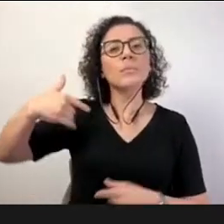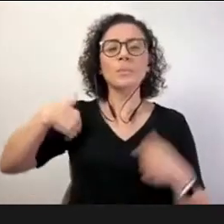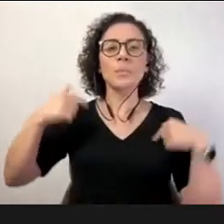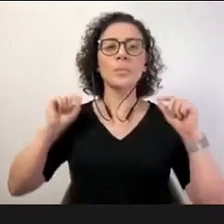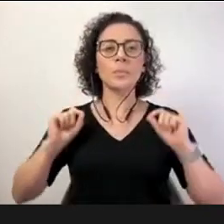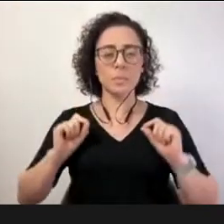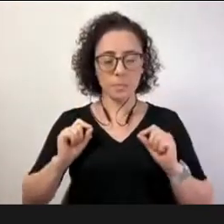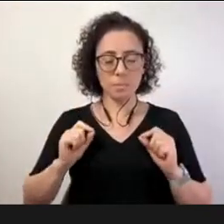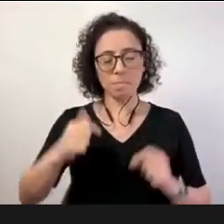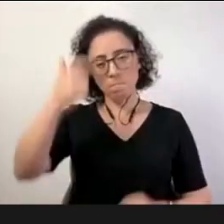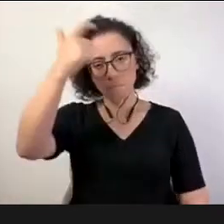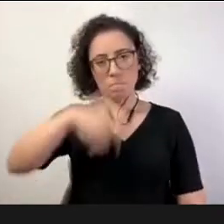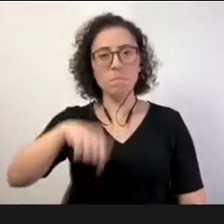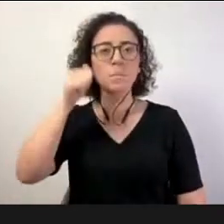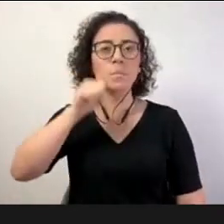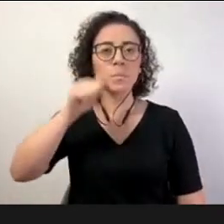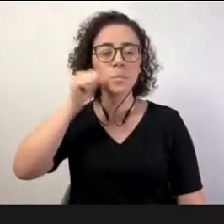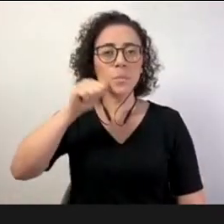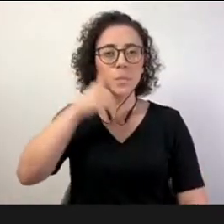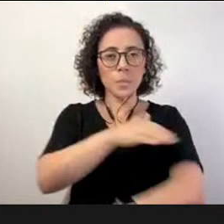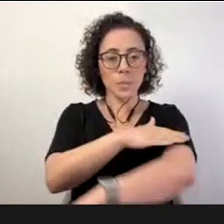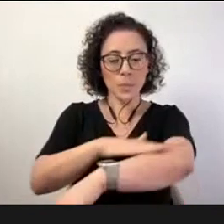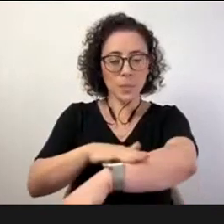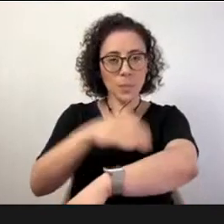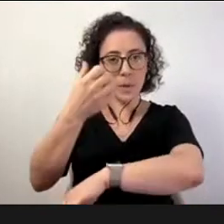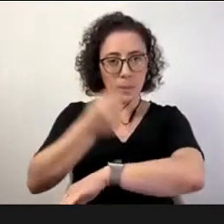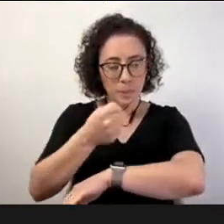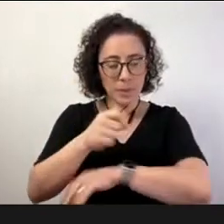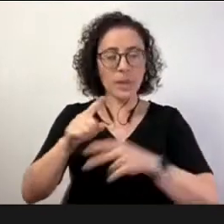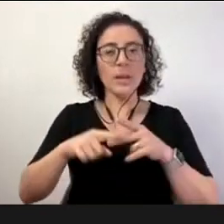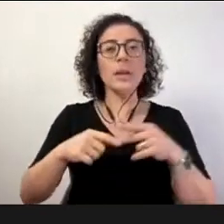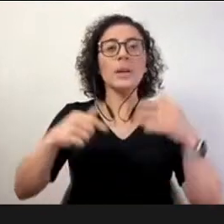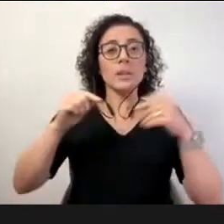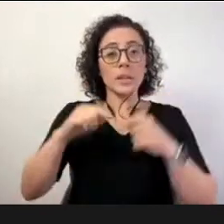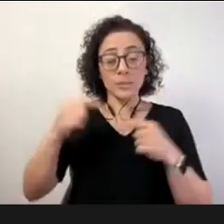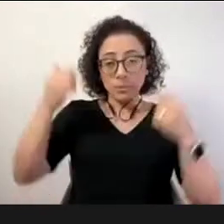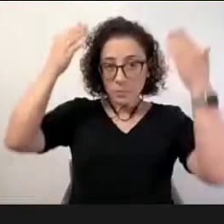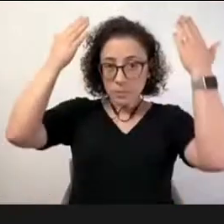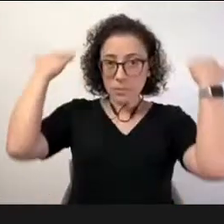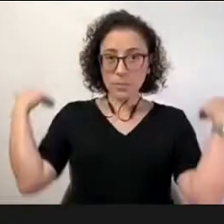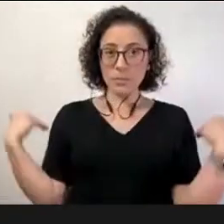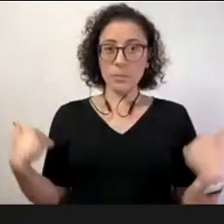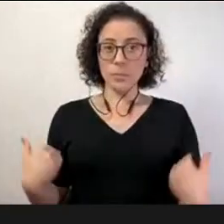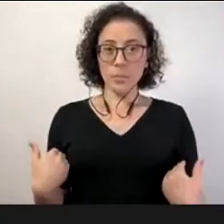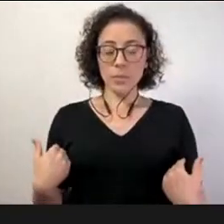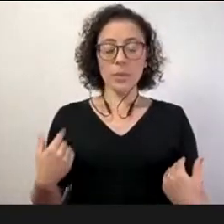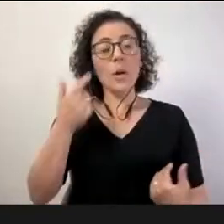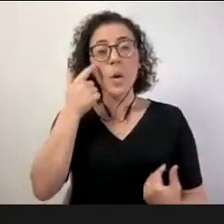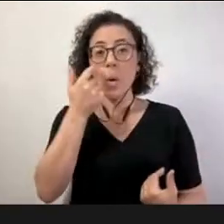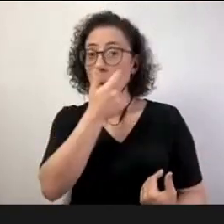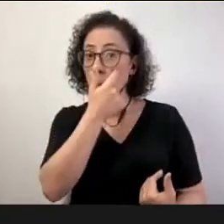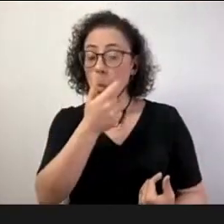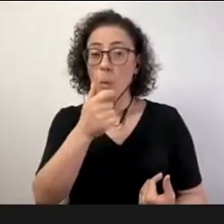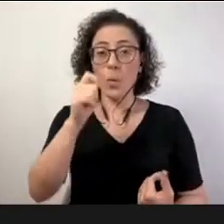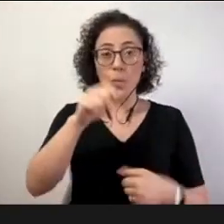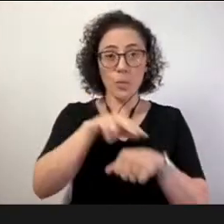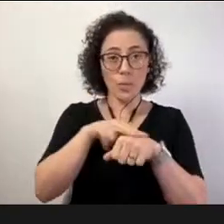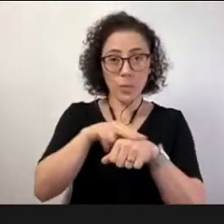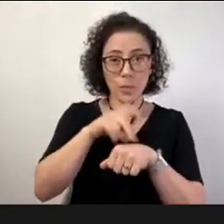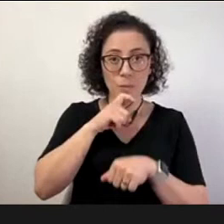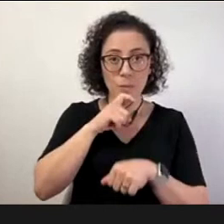mulher branca, de cabelos longos e louro escuro, tenho olhos verdes e estou vestindo